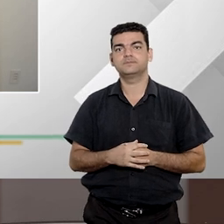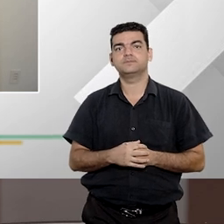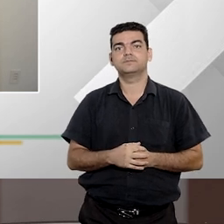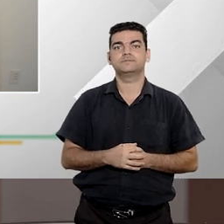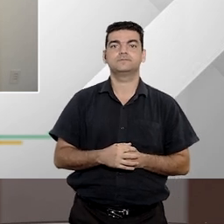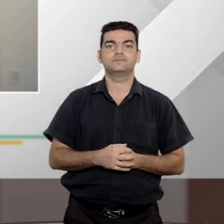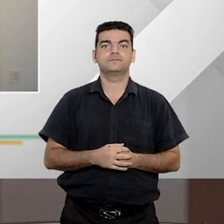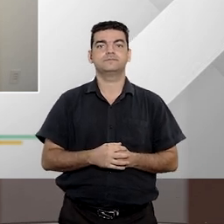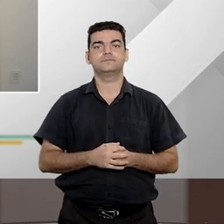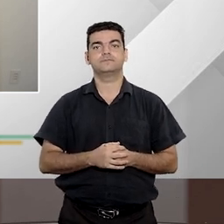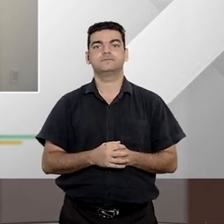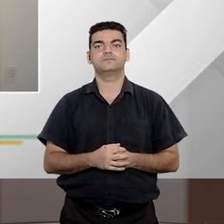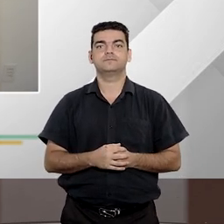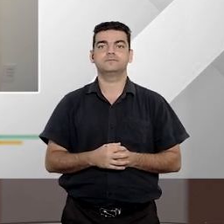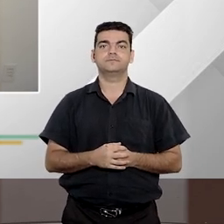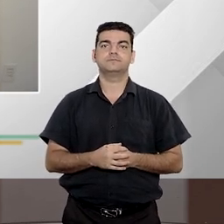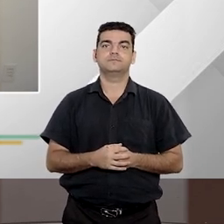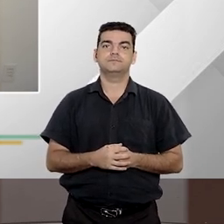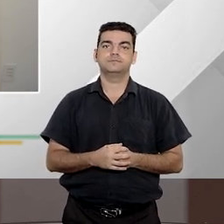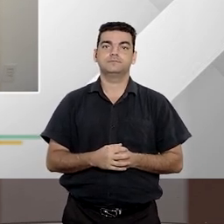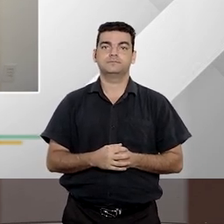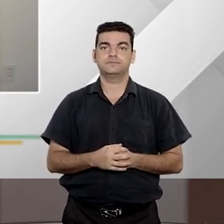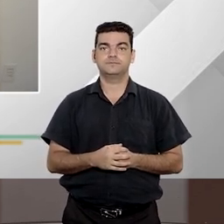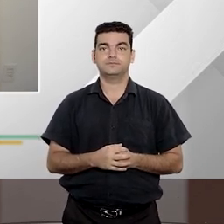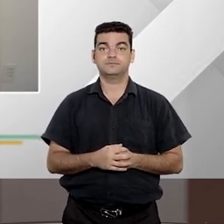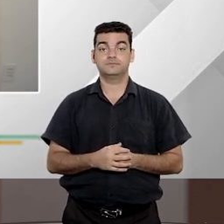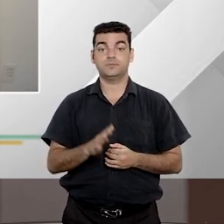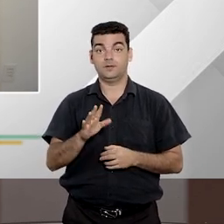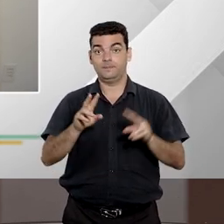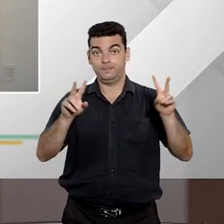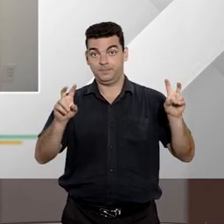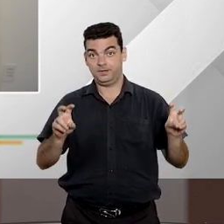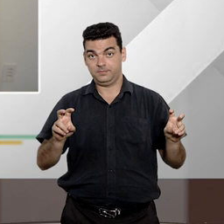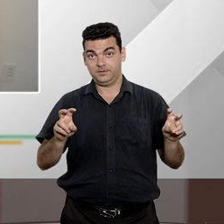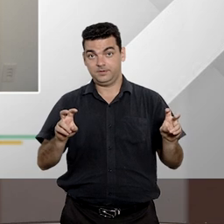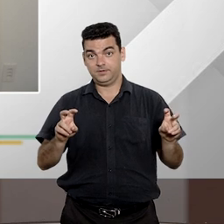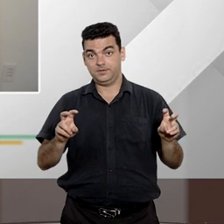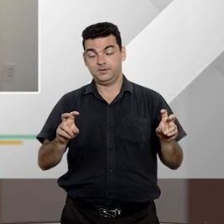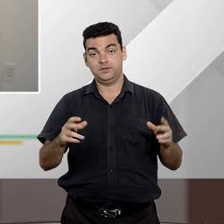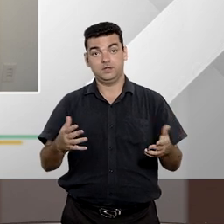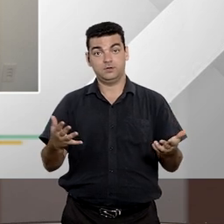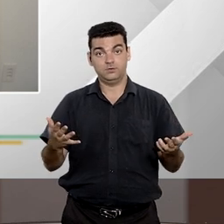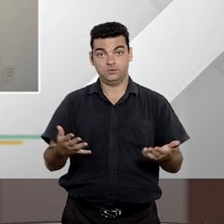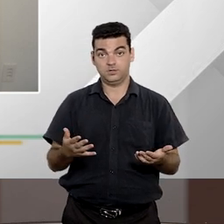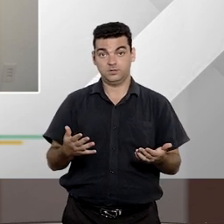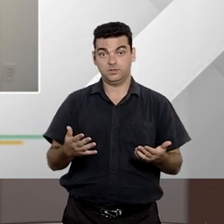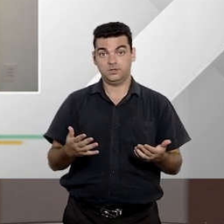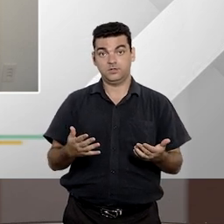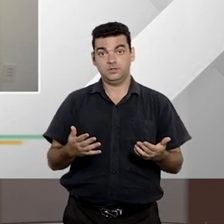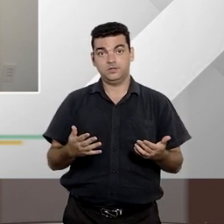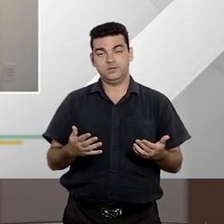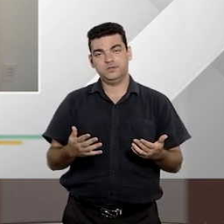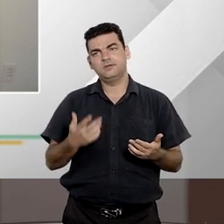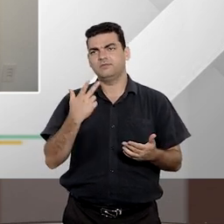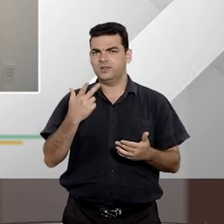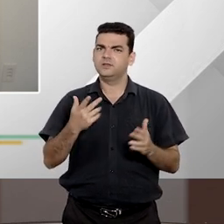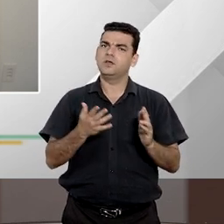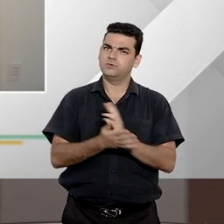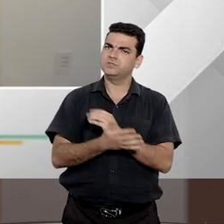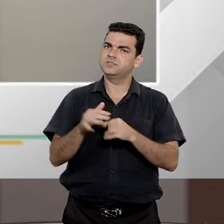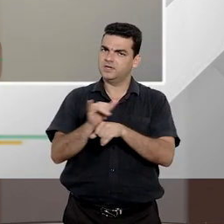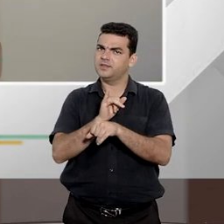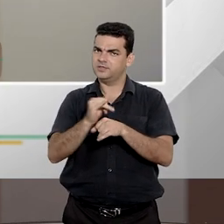Sim, claro. Como o tema hoje do programa conversa sobre os remédios